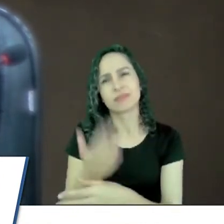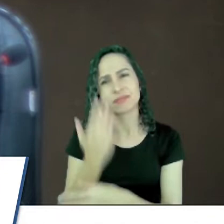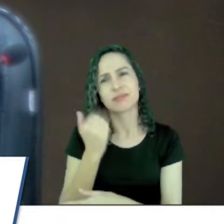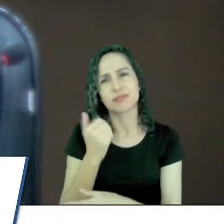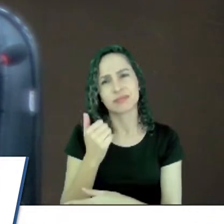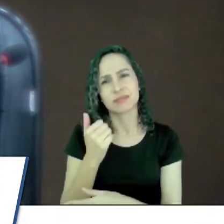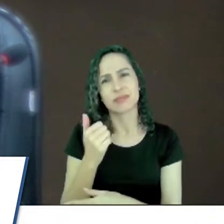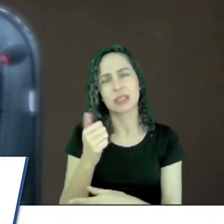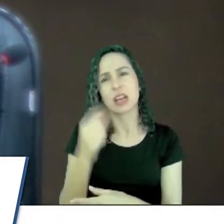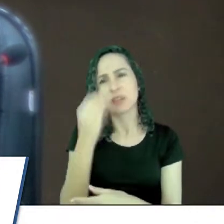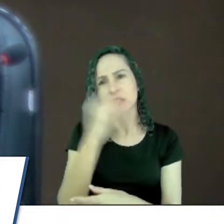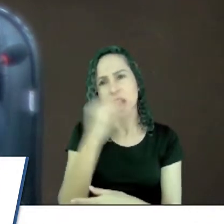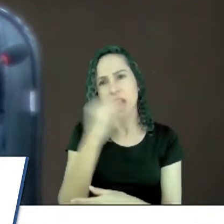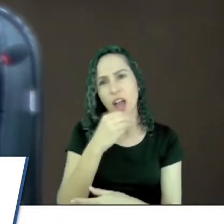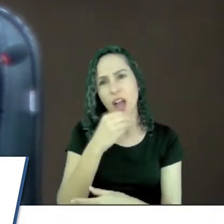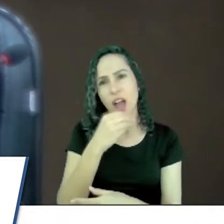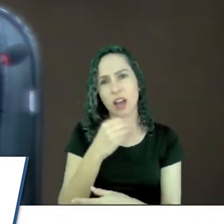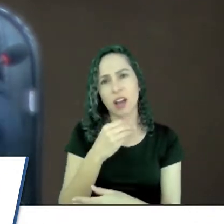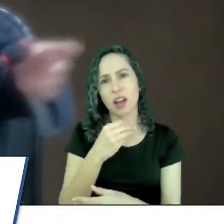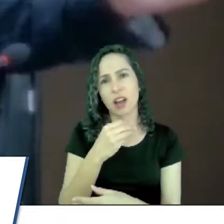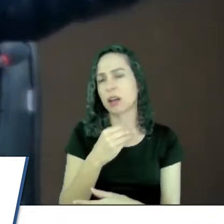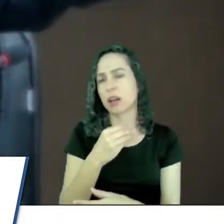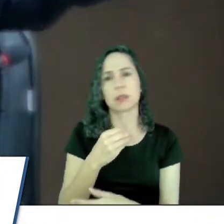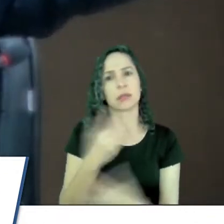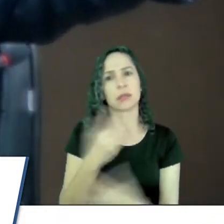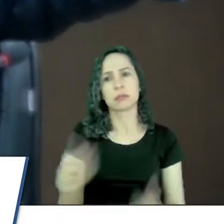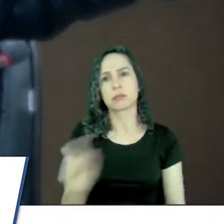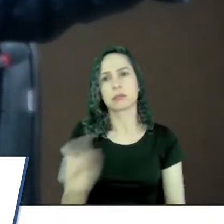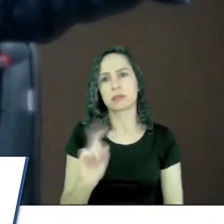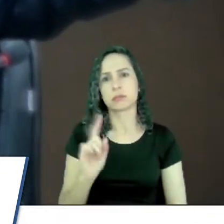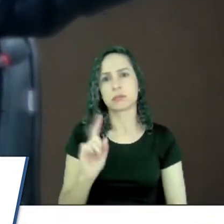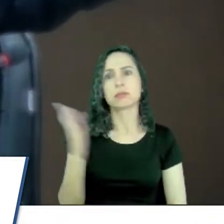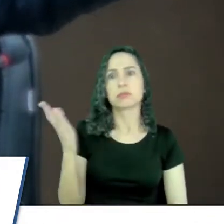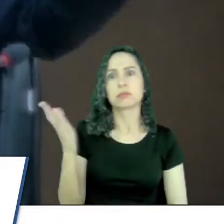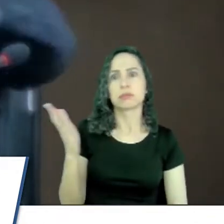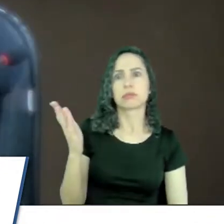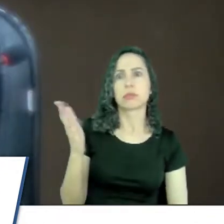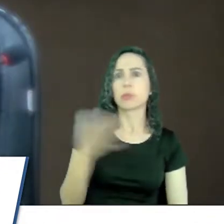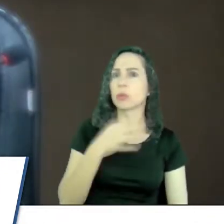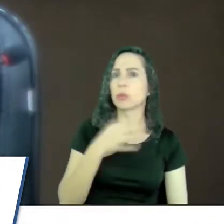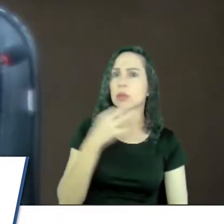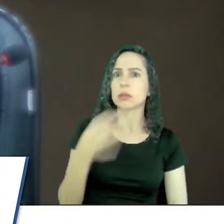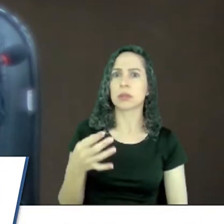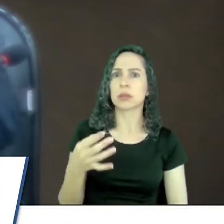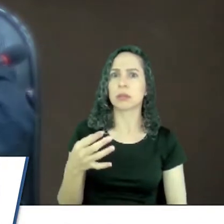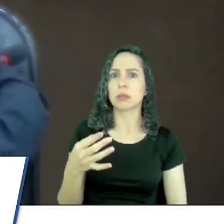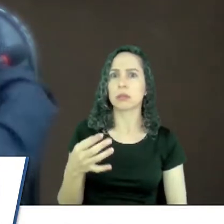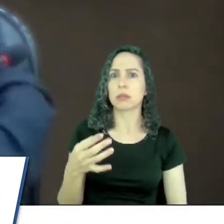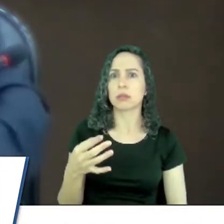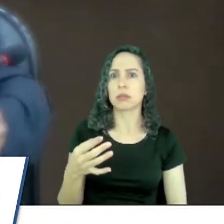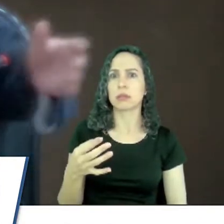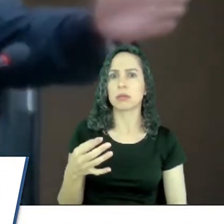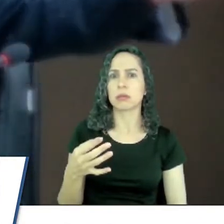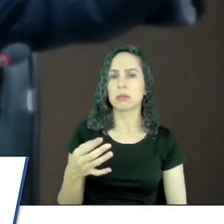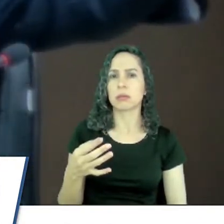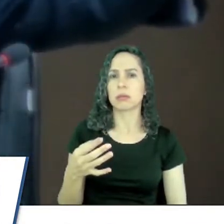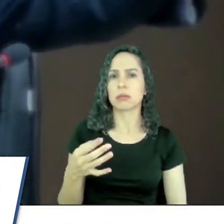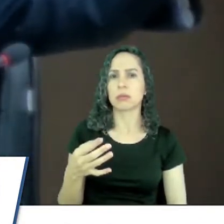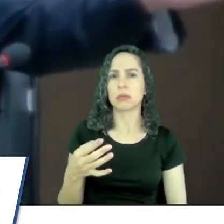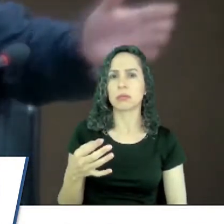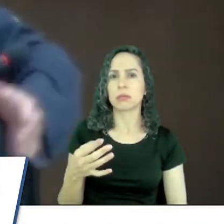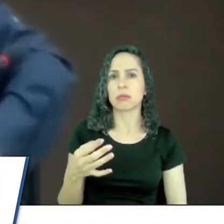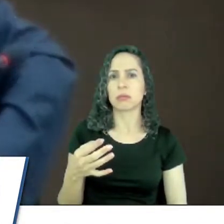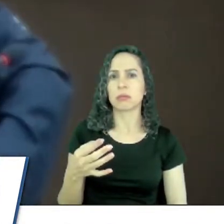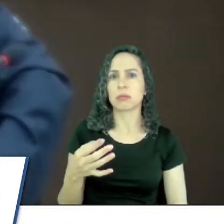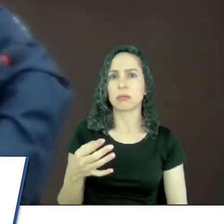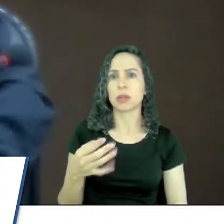branda, nós não podemos aceitar, porque isso realmente foi um atentado, foi um, um, um, quase que um